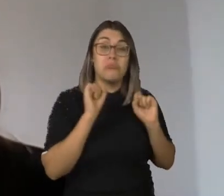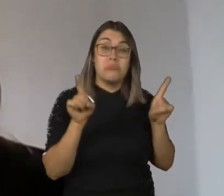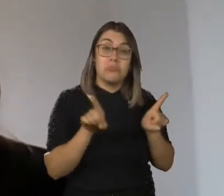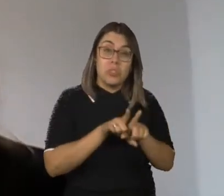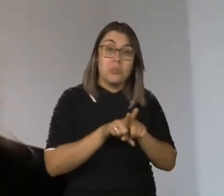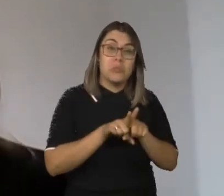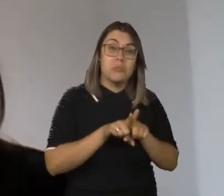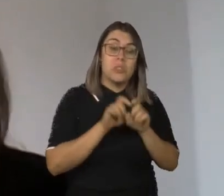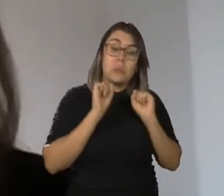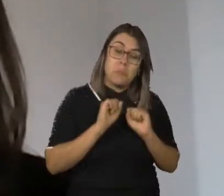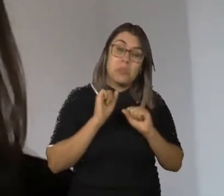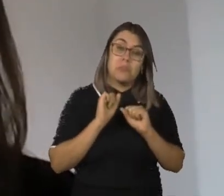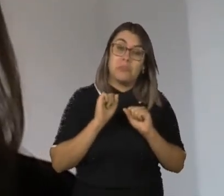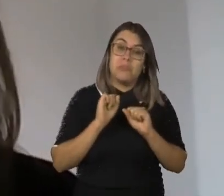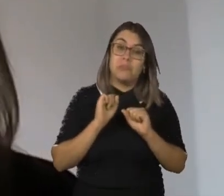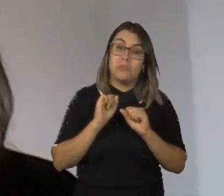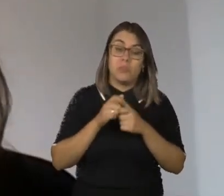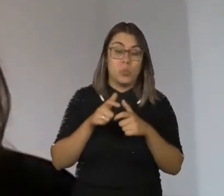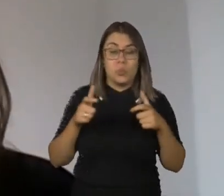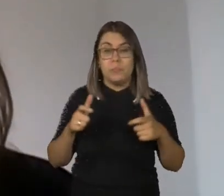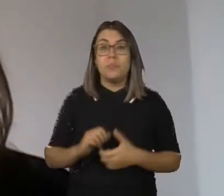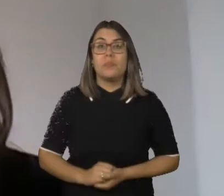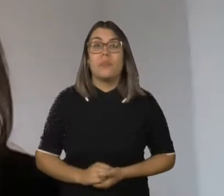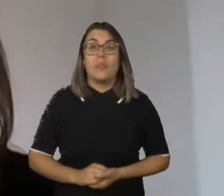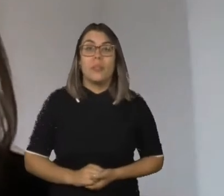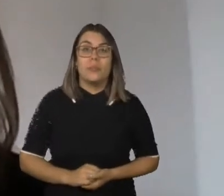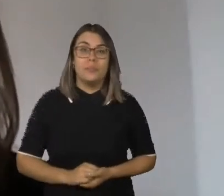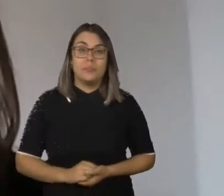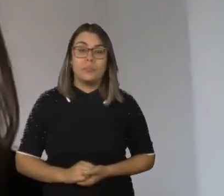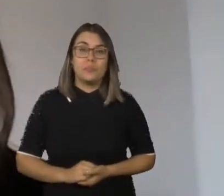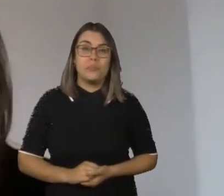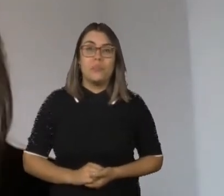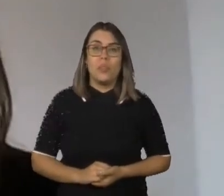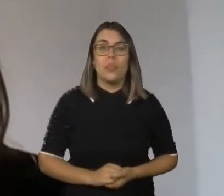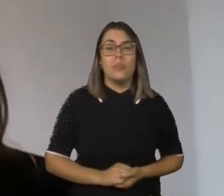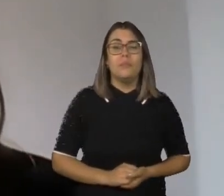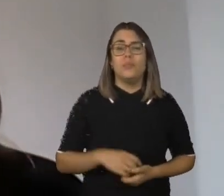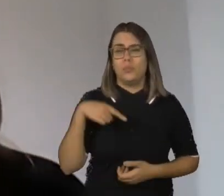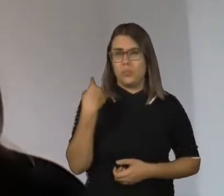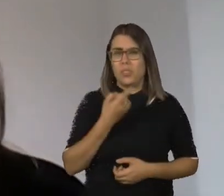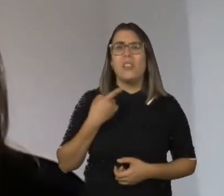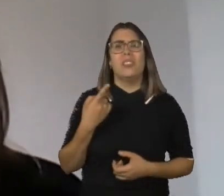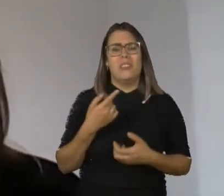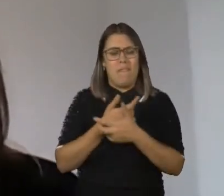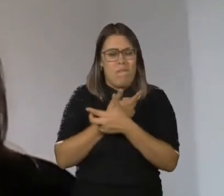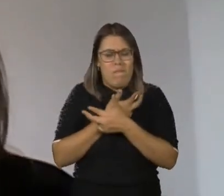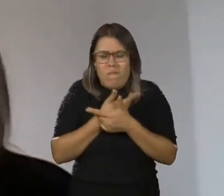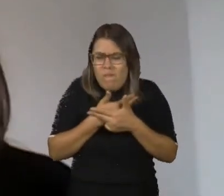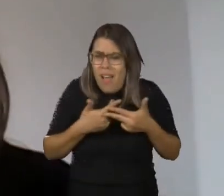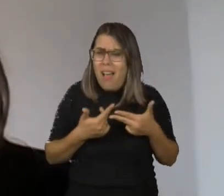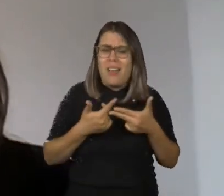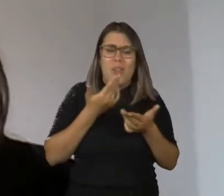sabido e que possa ser mensurado, que possa ser contabilizado. Nós temos uma vasta literatura e ela